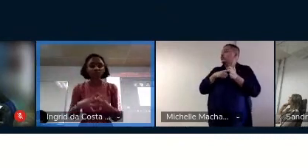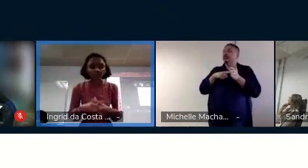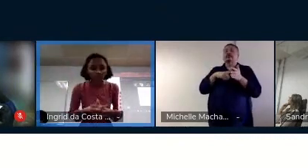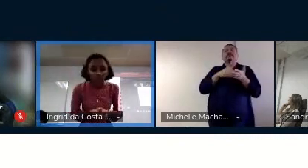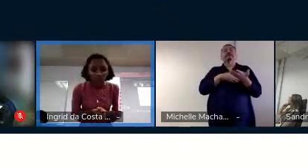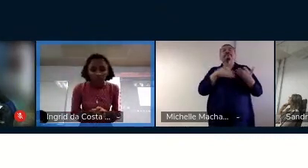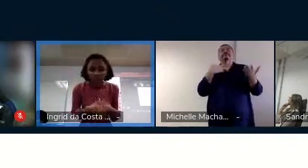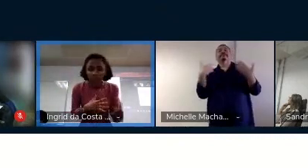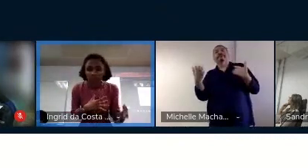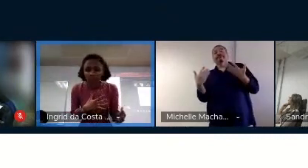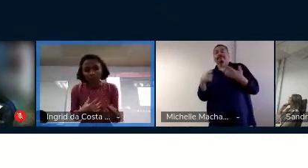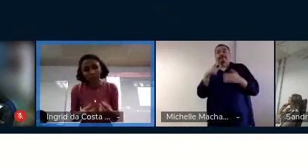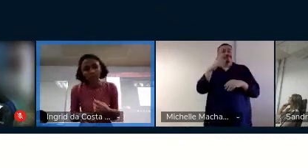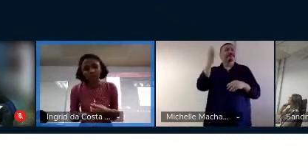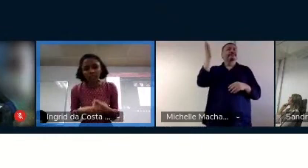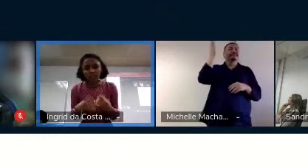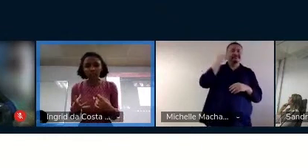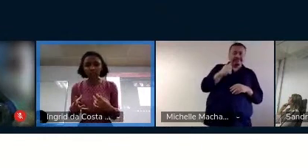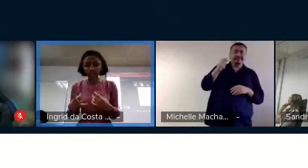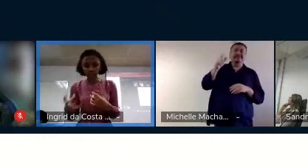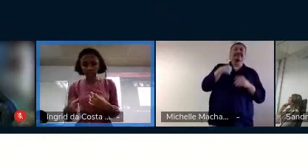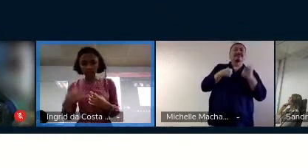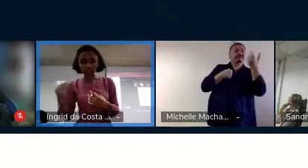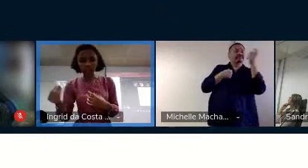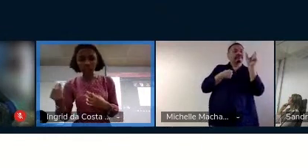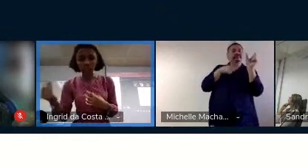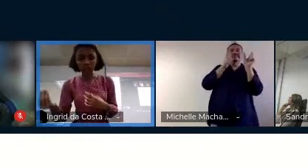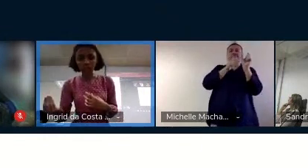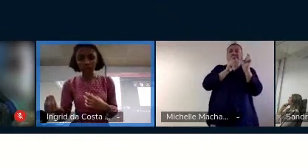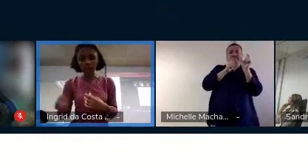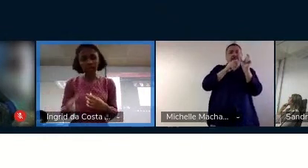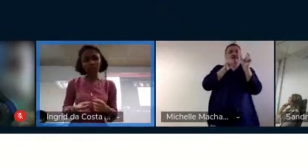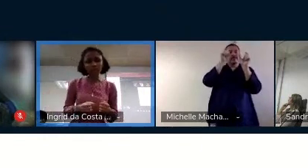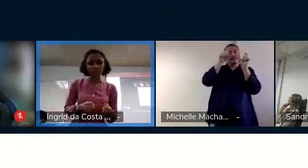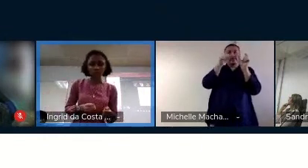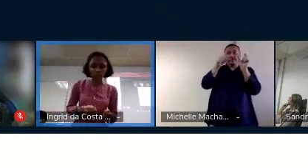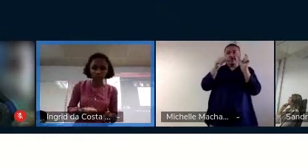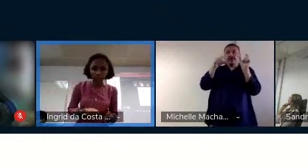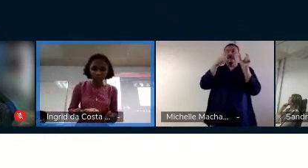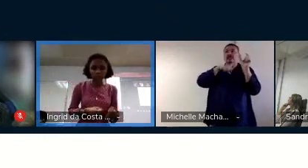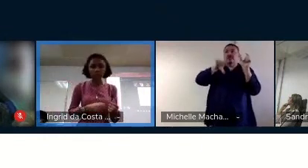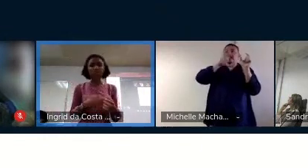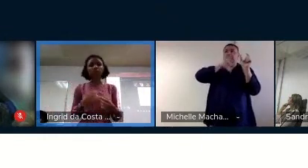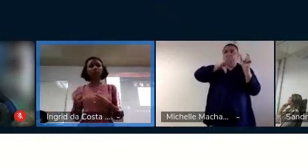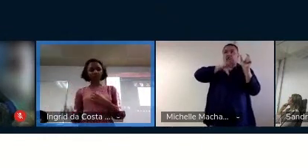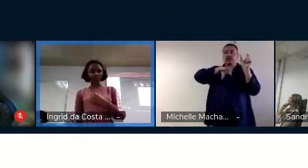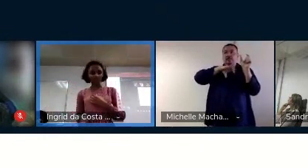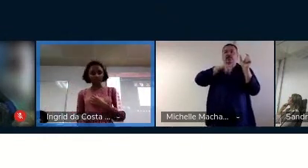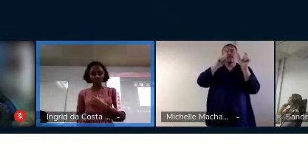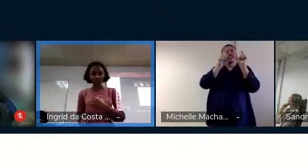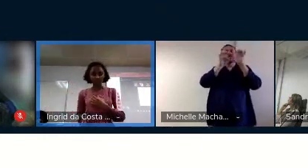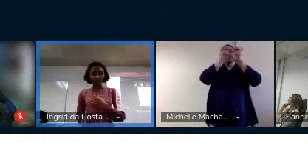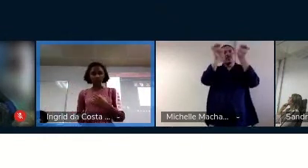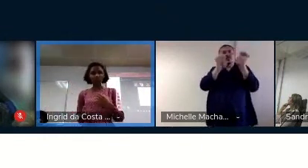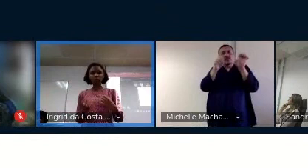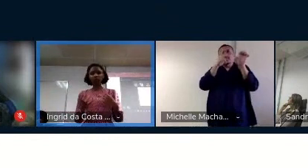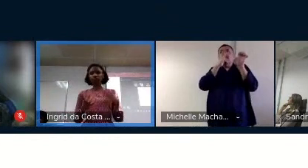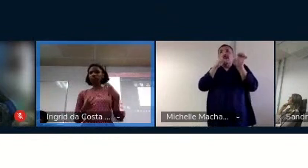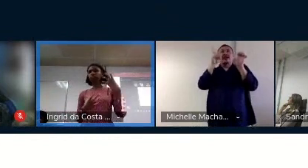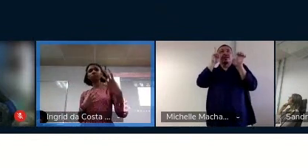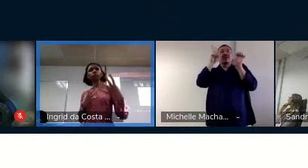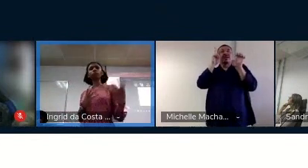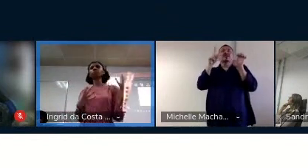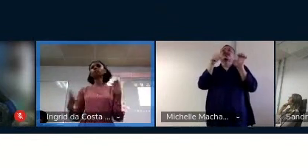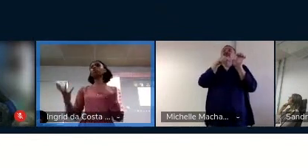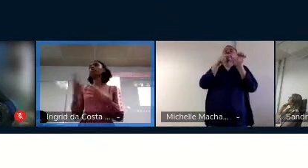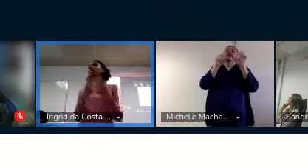descontraída. Vocês sabiam que a palavra derivada na língua portuguesa tem uma estrutura que lembra um quebra-cabeça? Então,